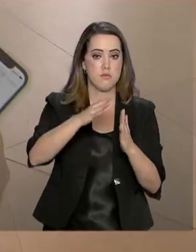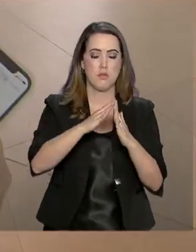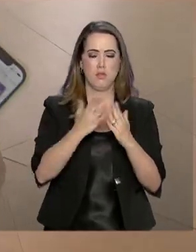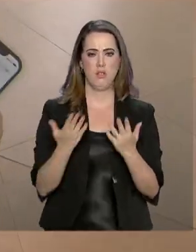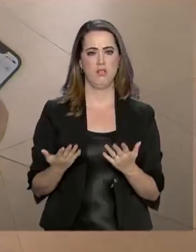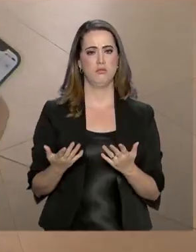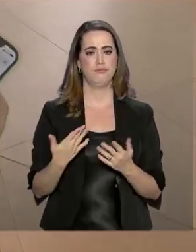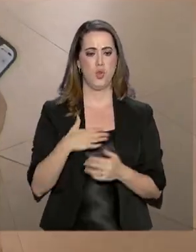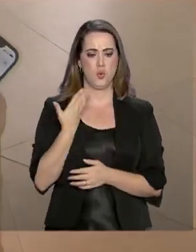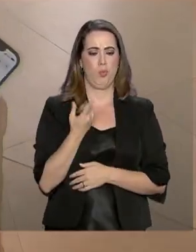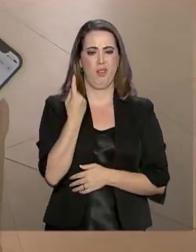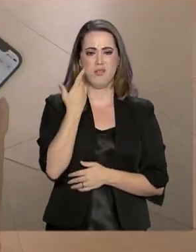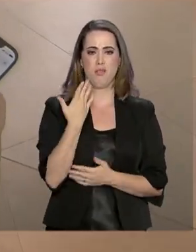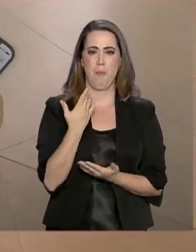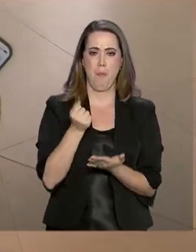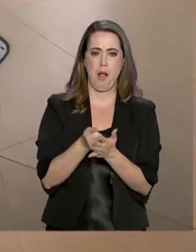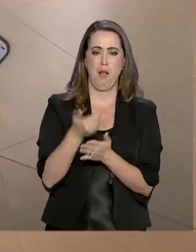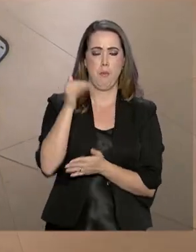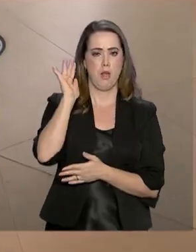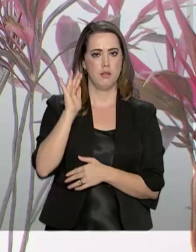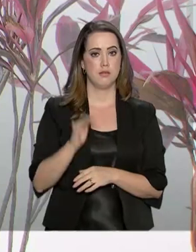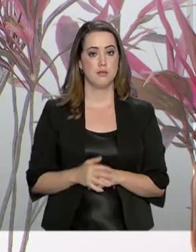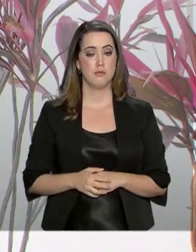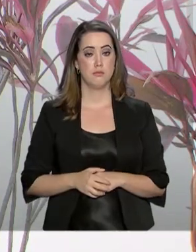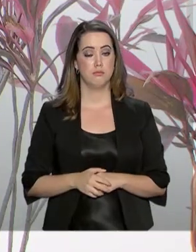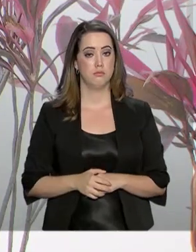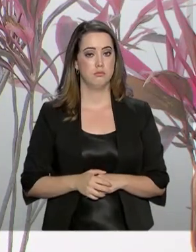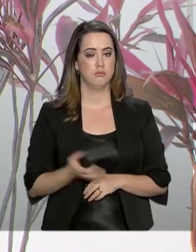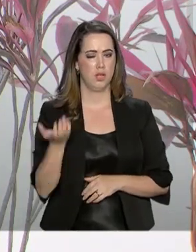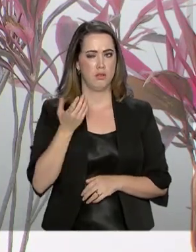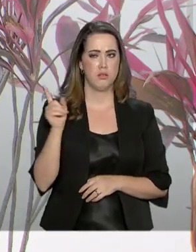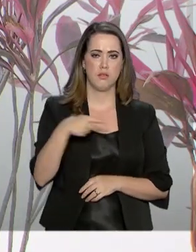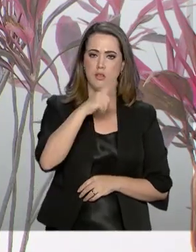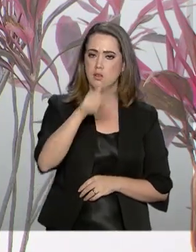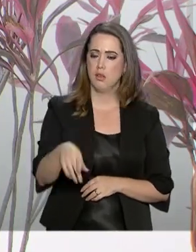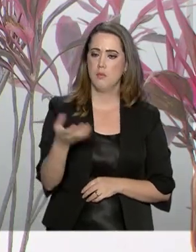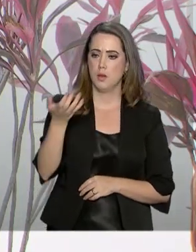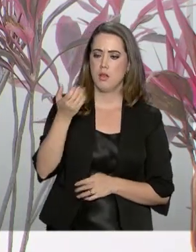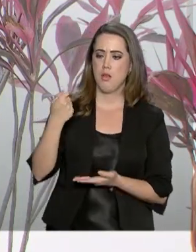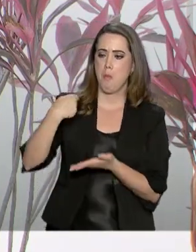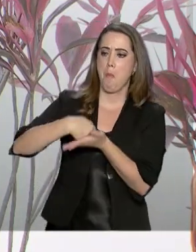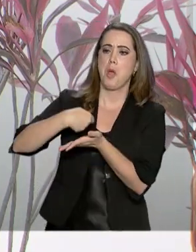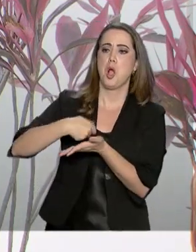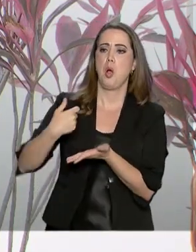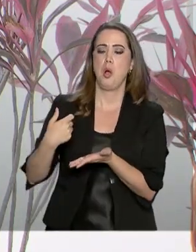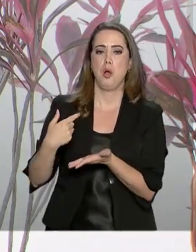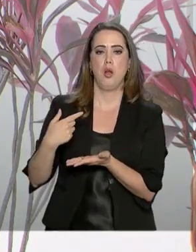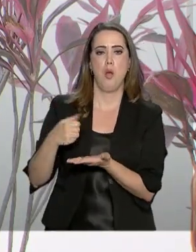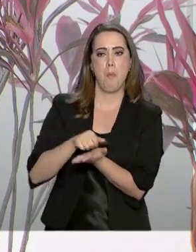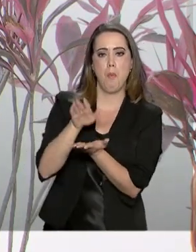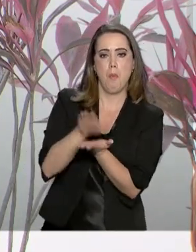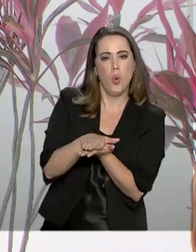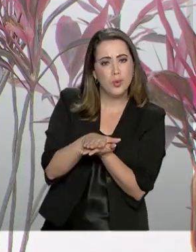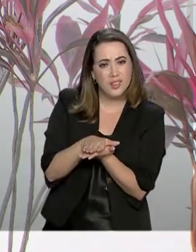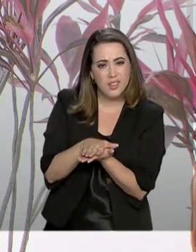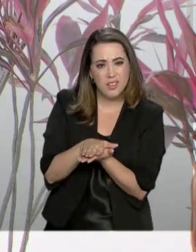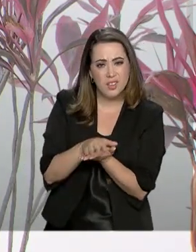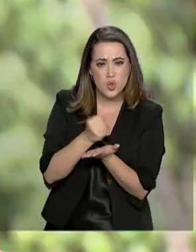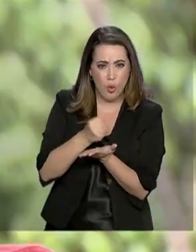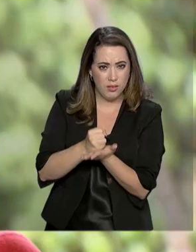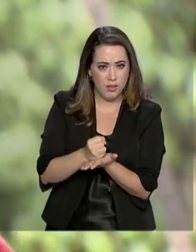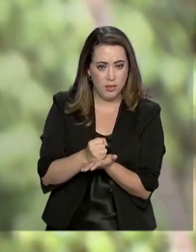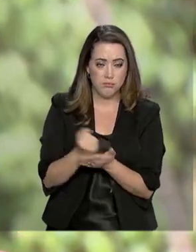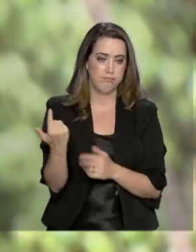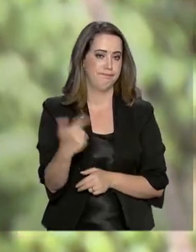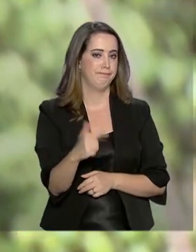surpreendido com uma conta a mais para pagar. Eu tentei fazer um cancelamento, eles quiseram me cobrar uma multa de fidelidade que não existia.